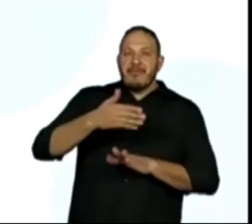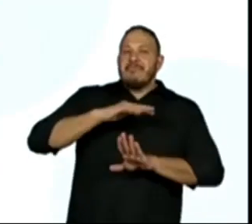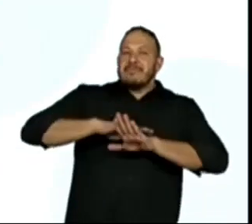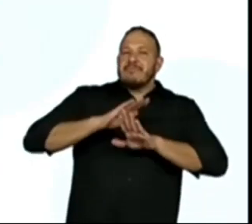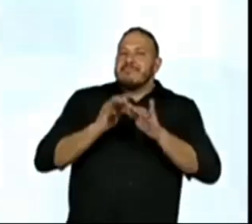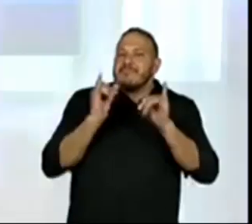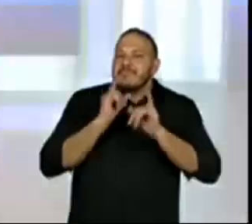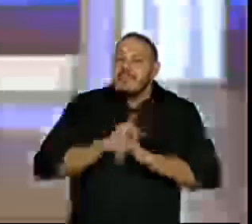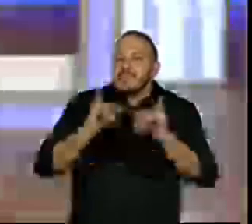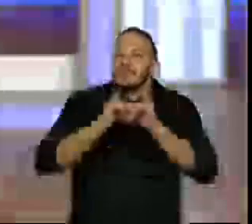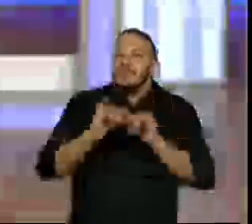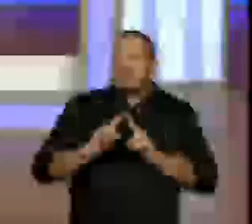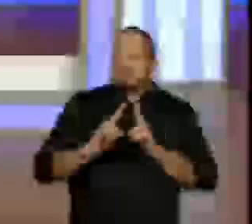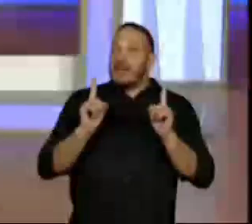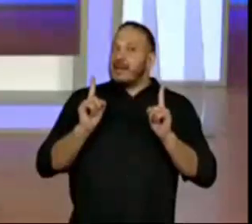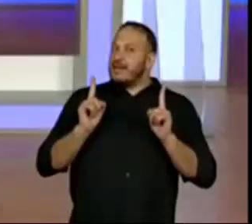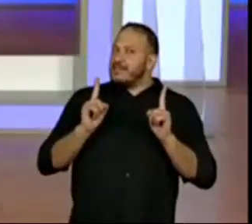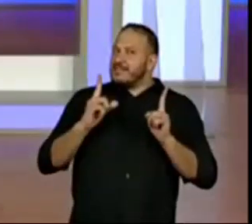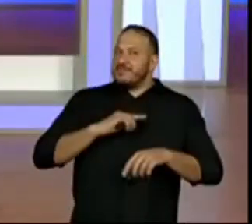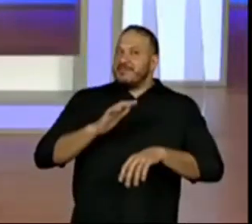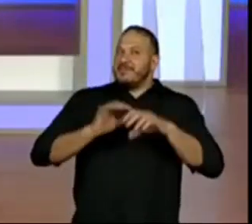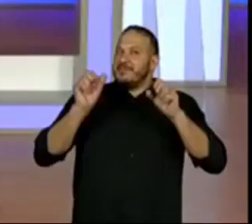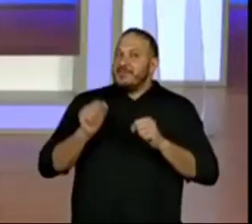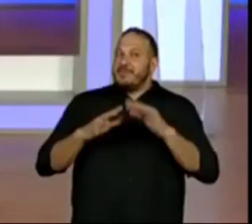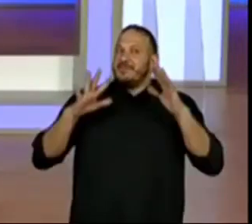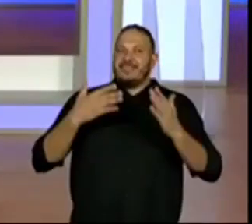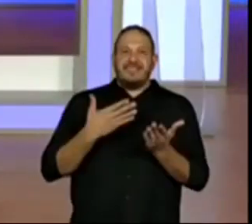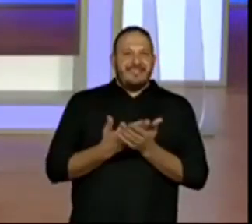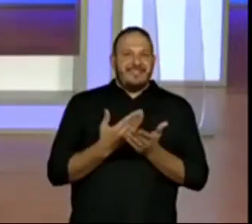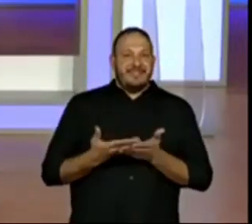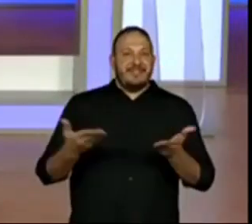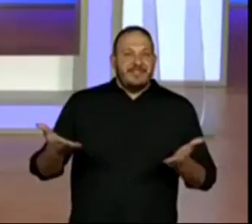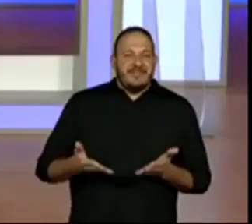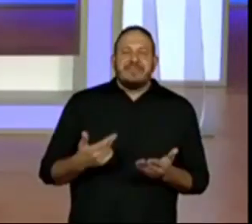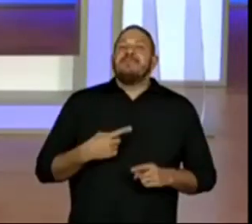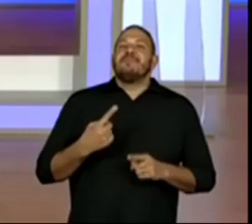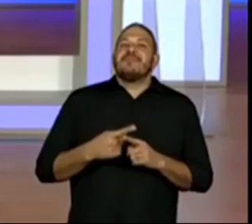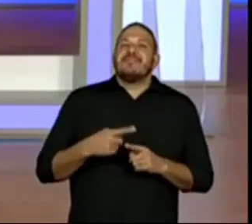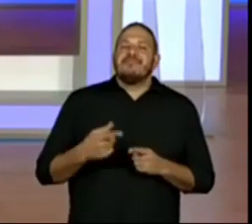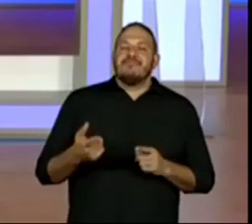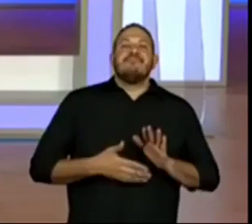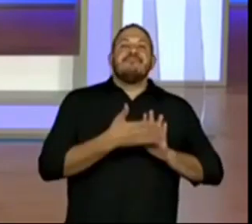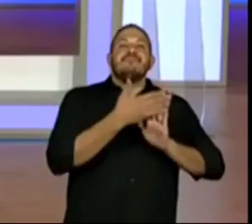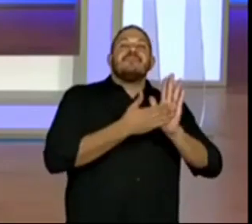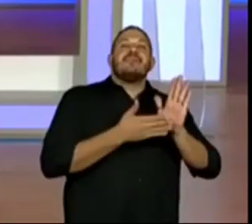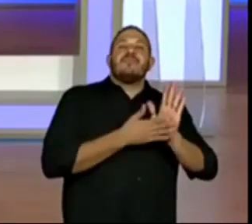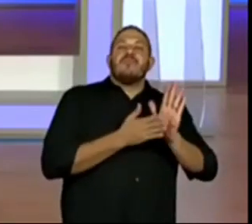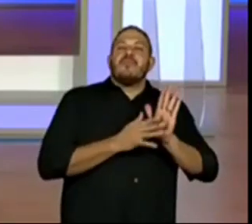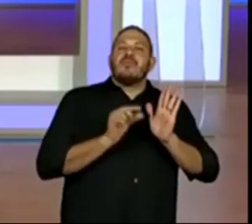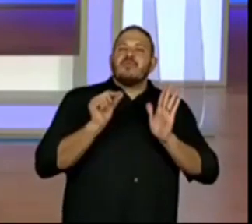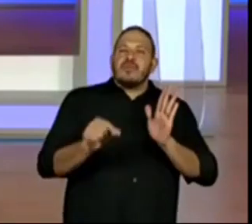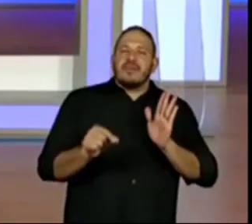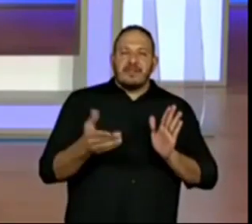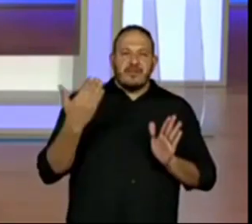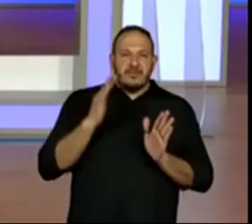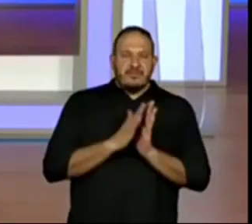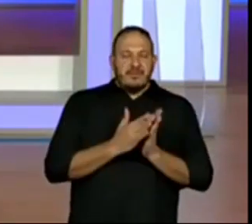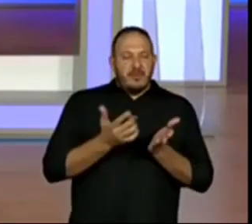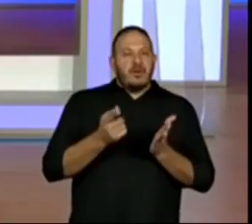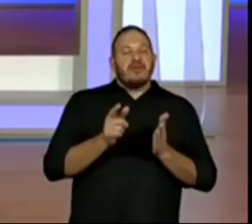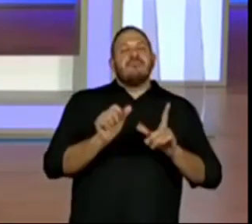tem uma surpresa nesta aula, porque a proposta inicial era uma revista digital